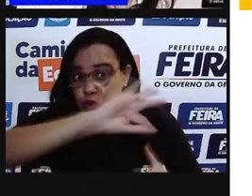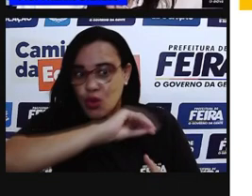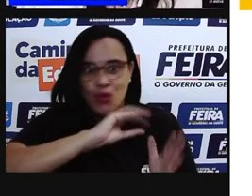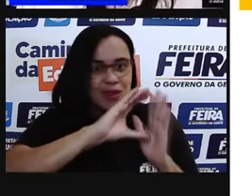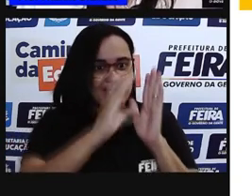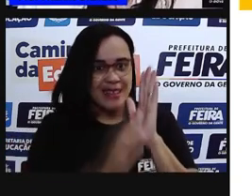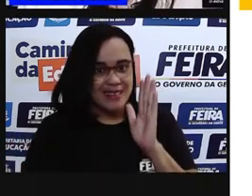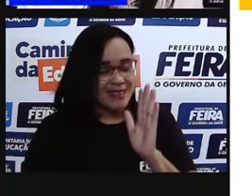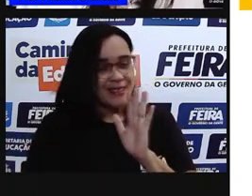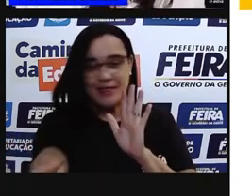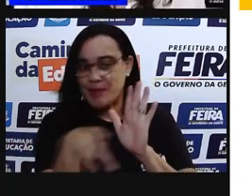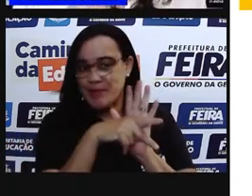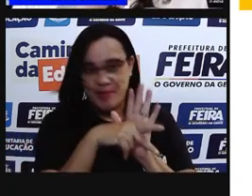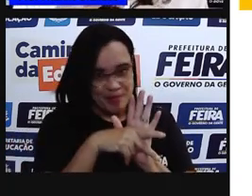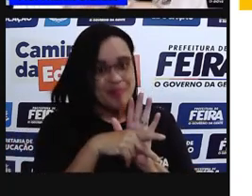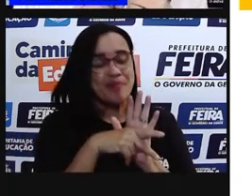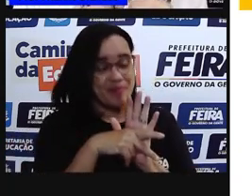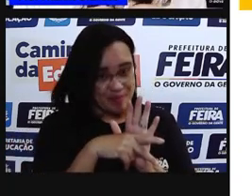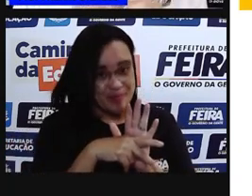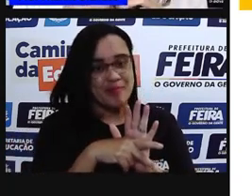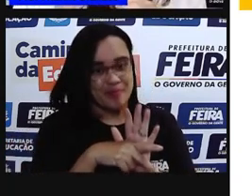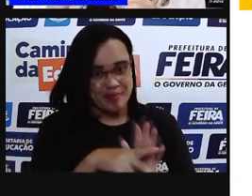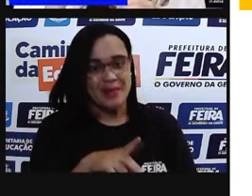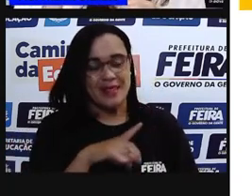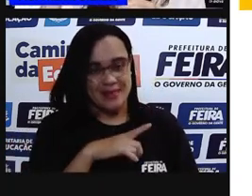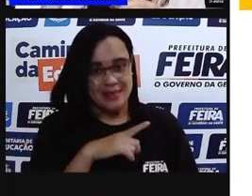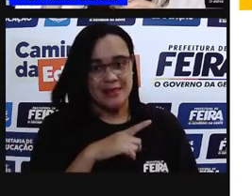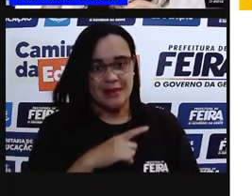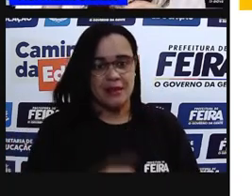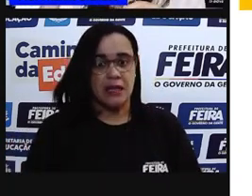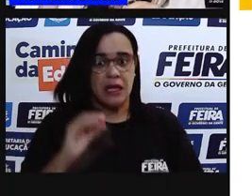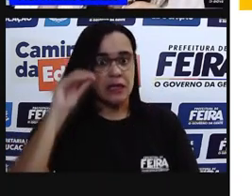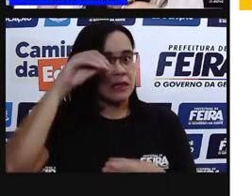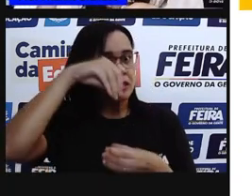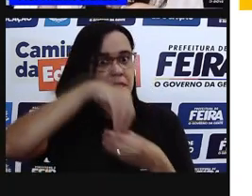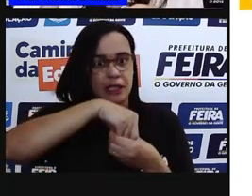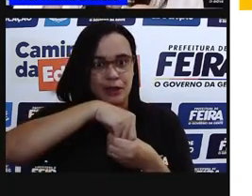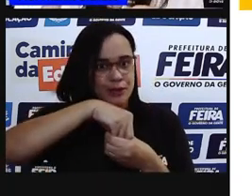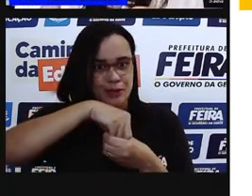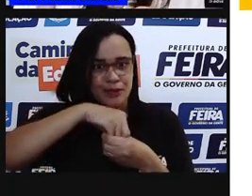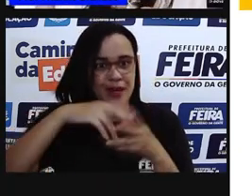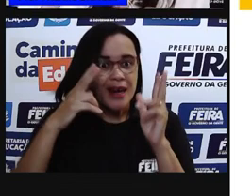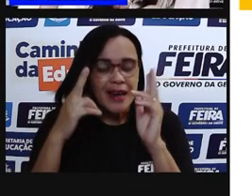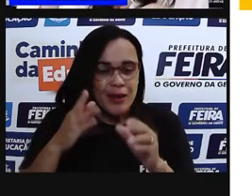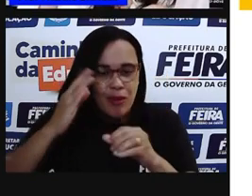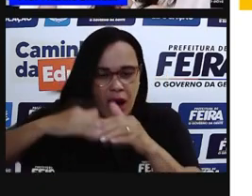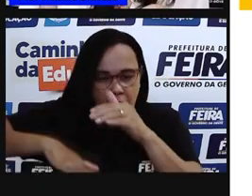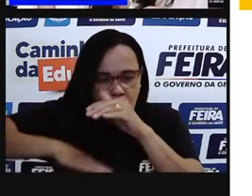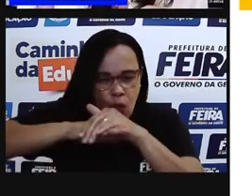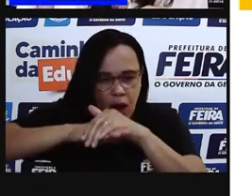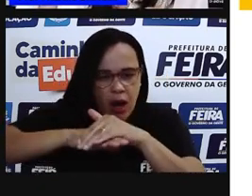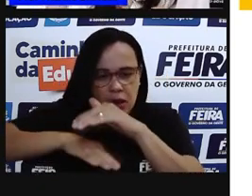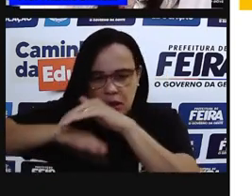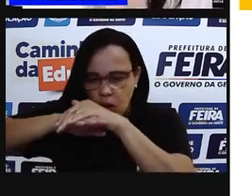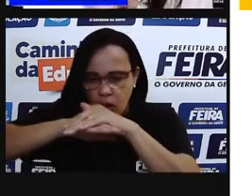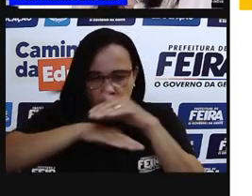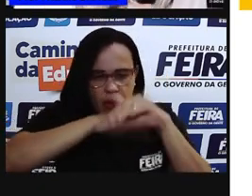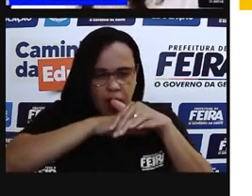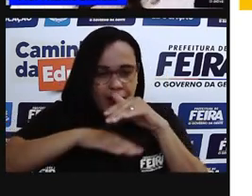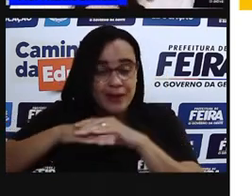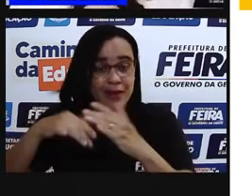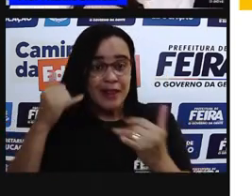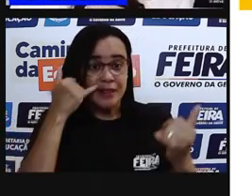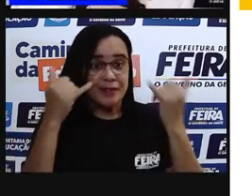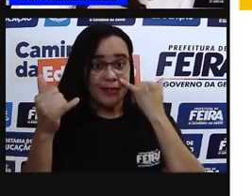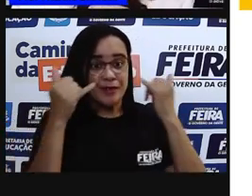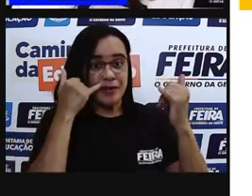características, né? Elas vão estar armazenadas, essa informação do que a gente precisa ter dentro